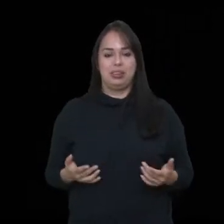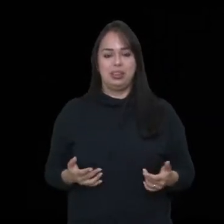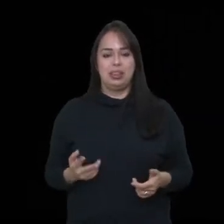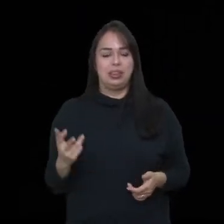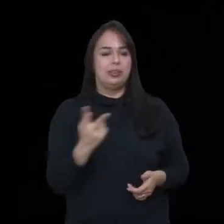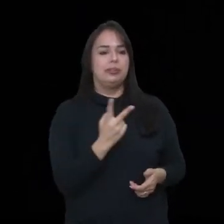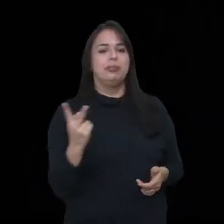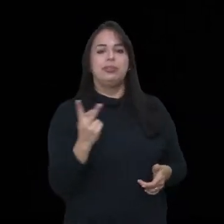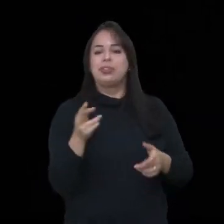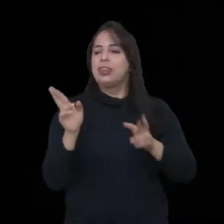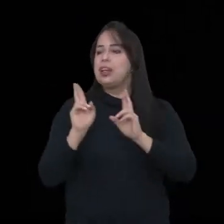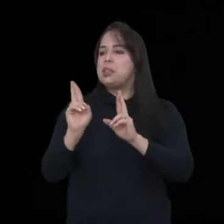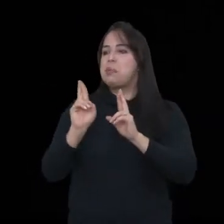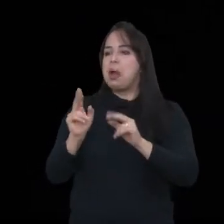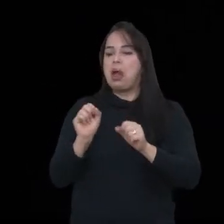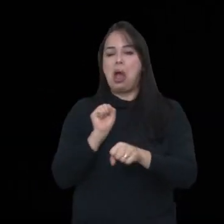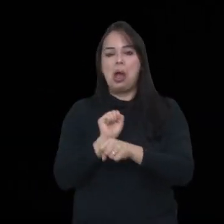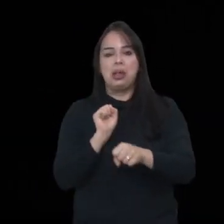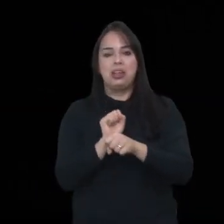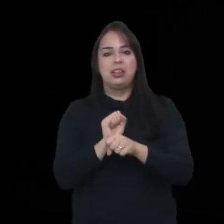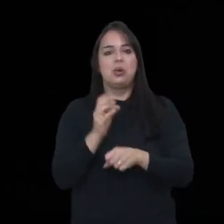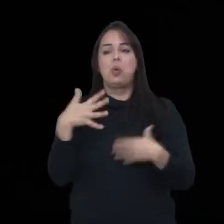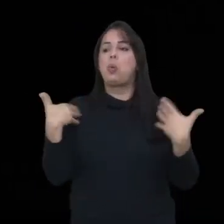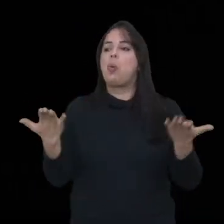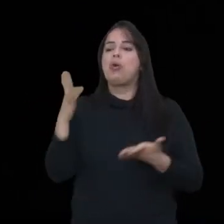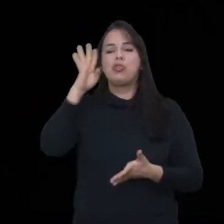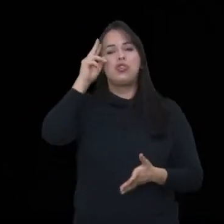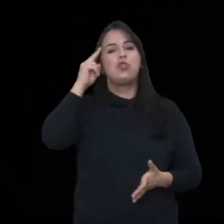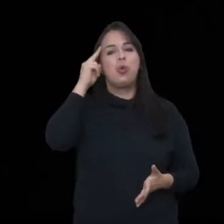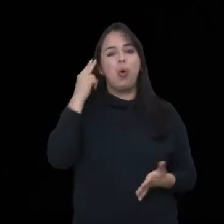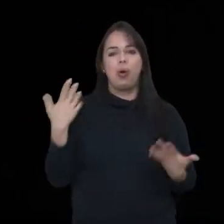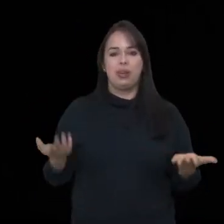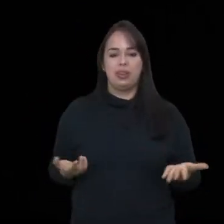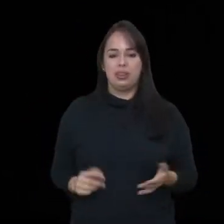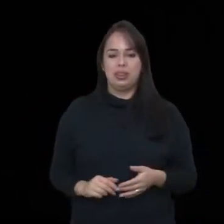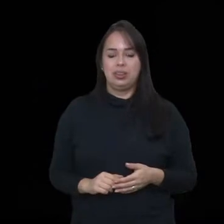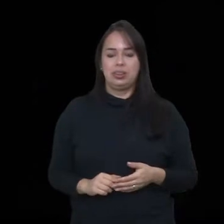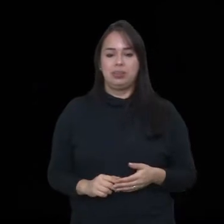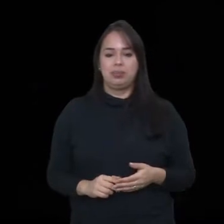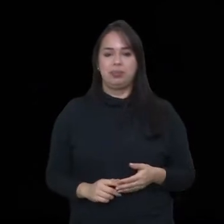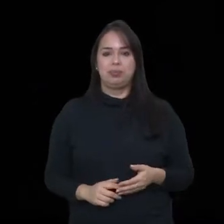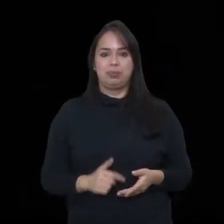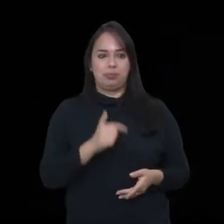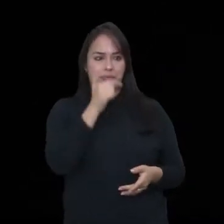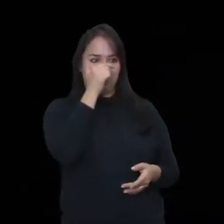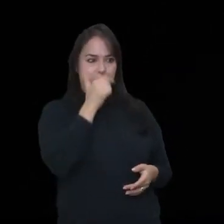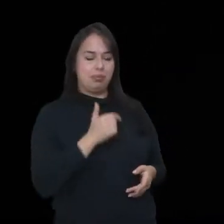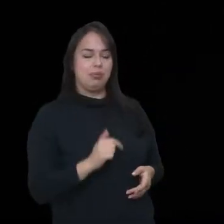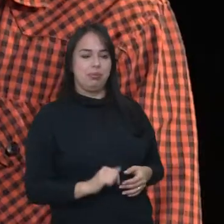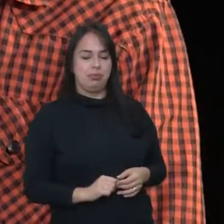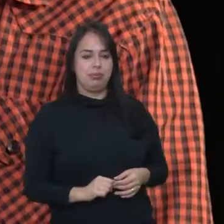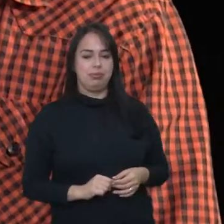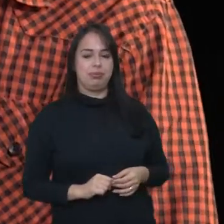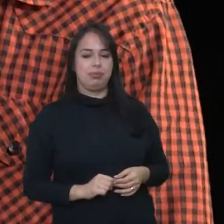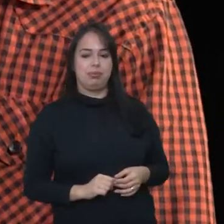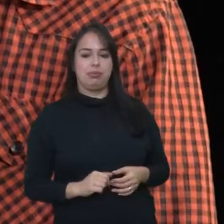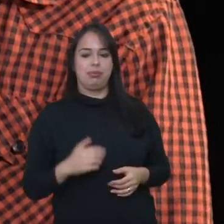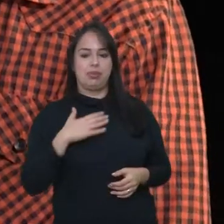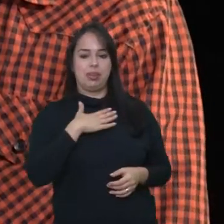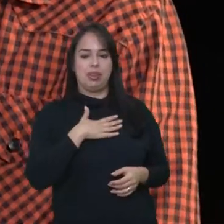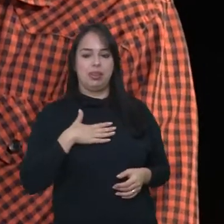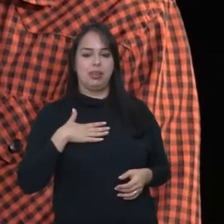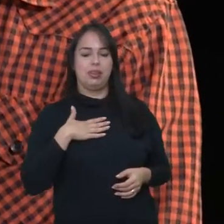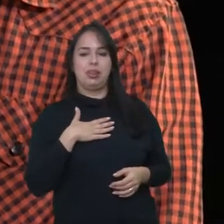vocês esperam pro futuro? Quais são os sonhos? É, tipo, eu, é, eu gosto,